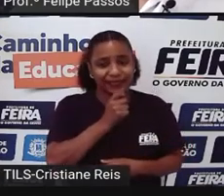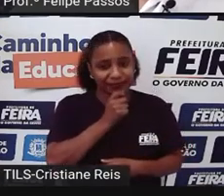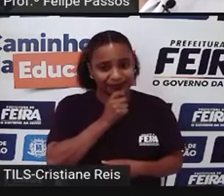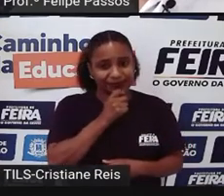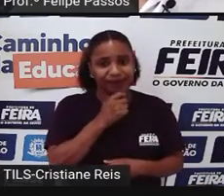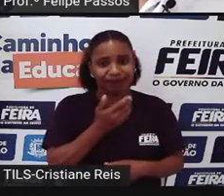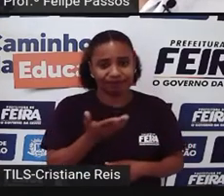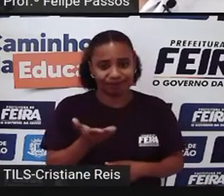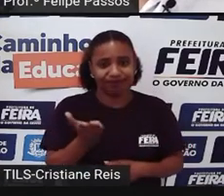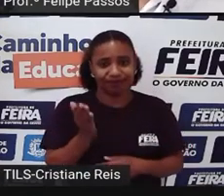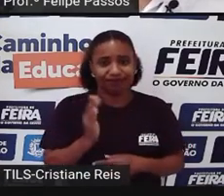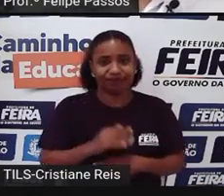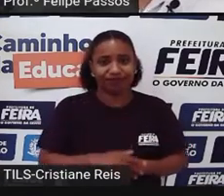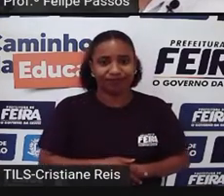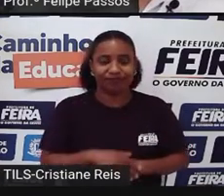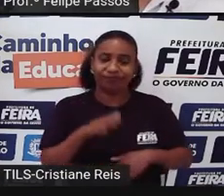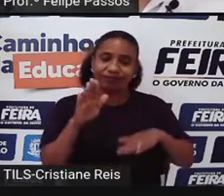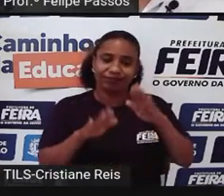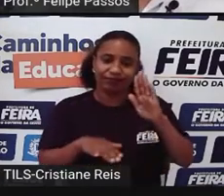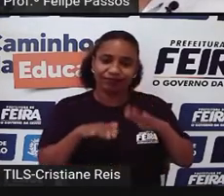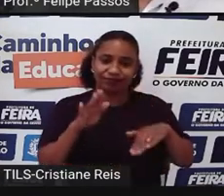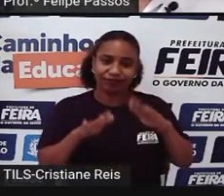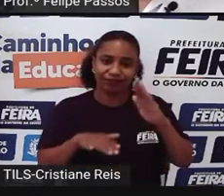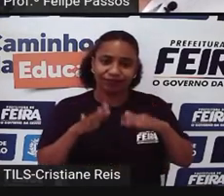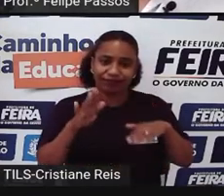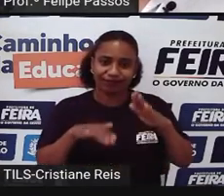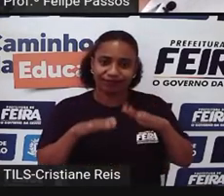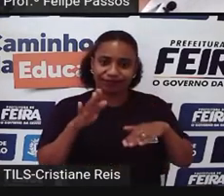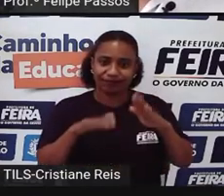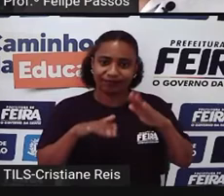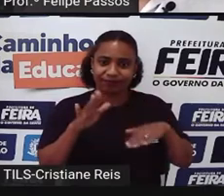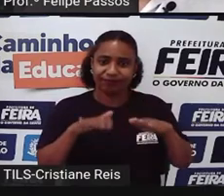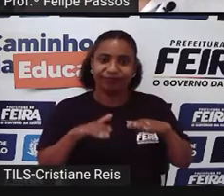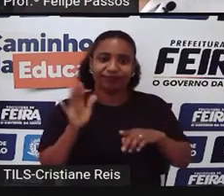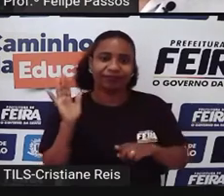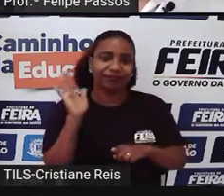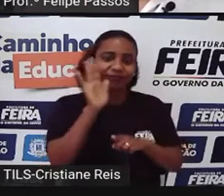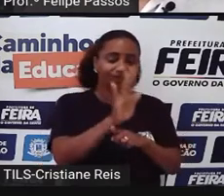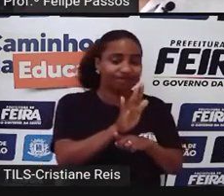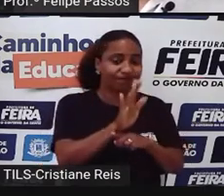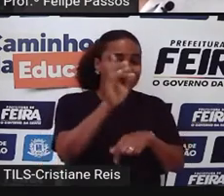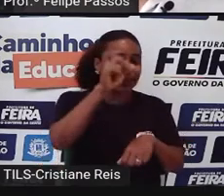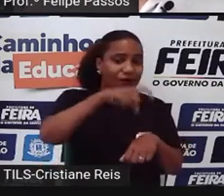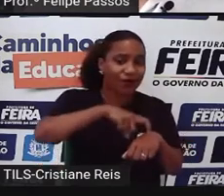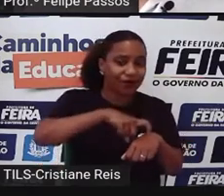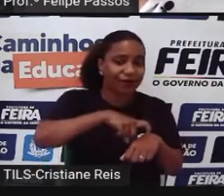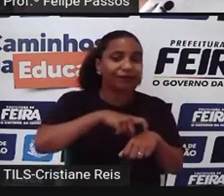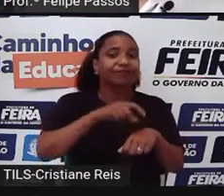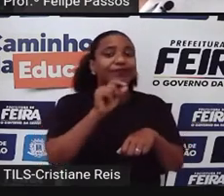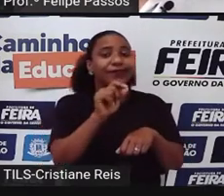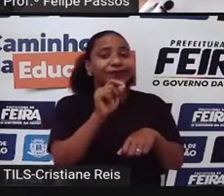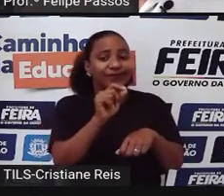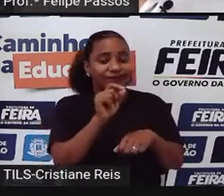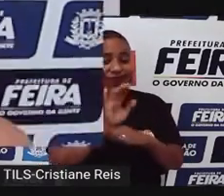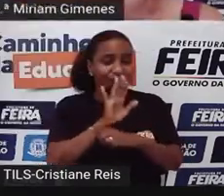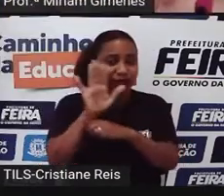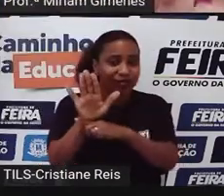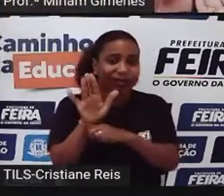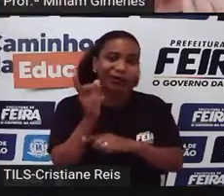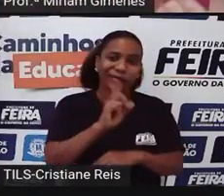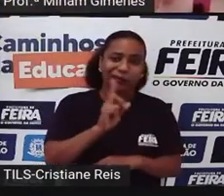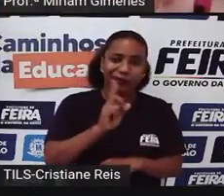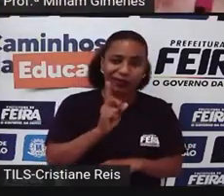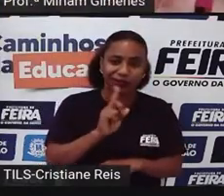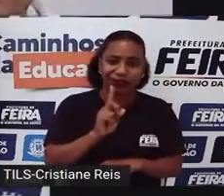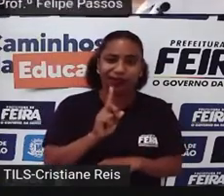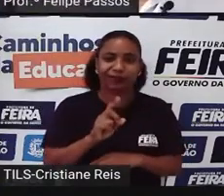Depende de quem a gente Quem vai nos atender No momento da denúncia É verdade Mas eu acho que Isso